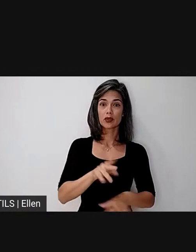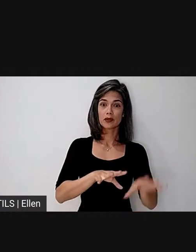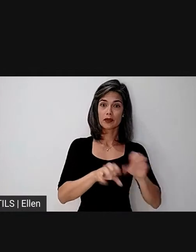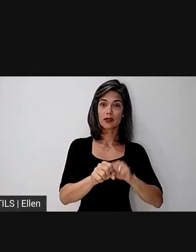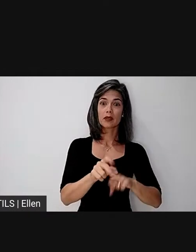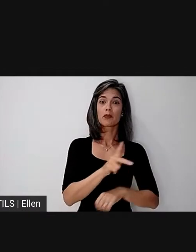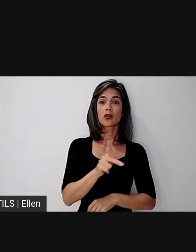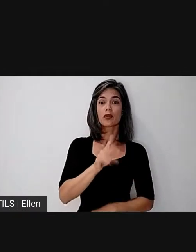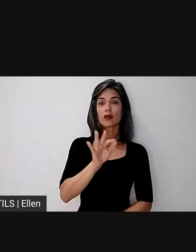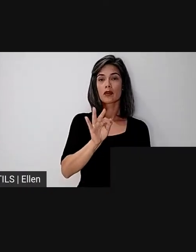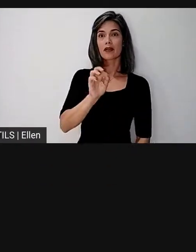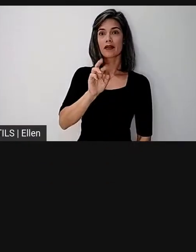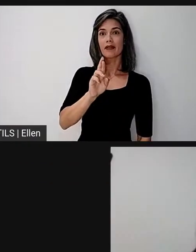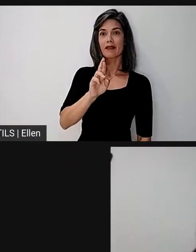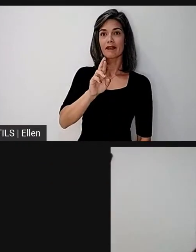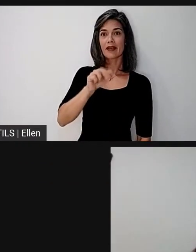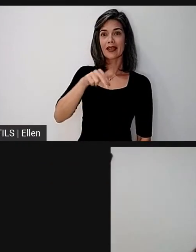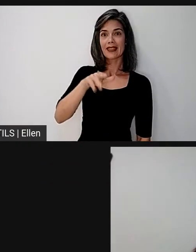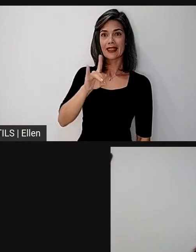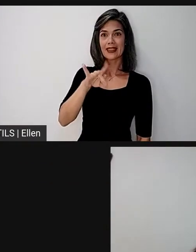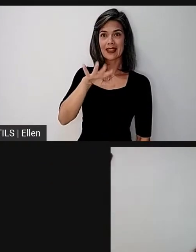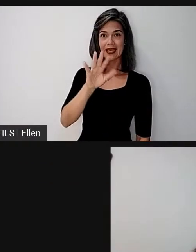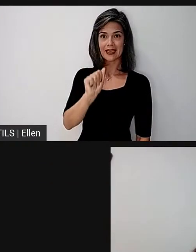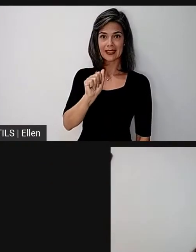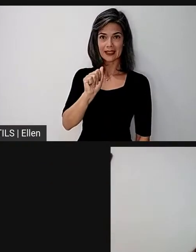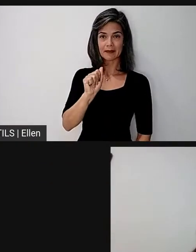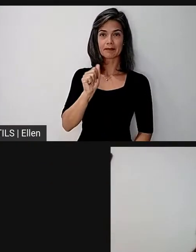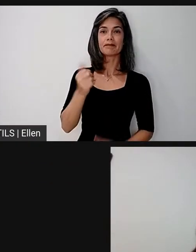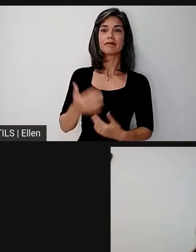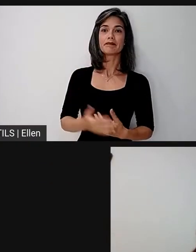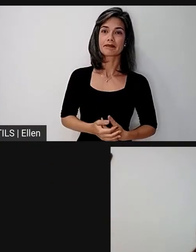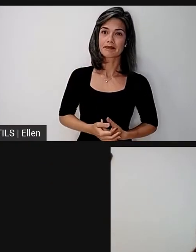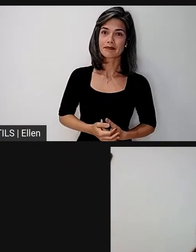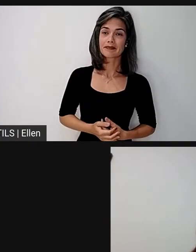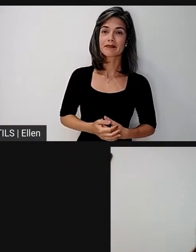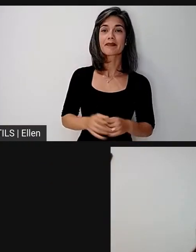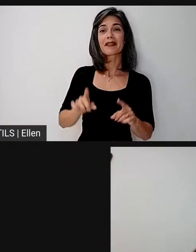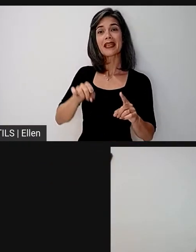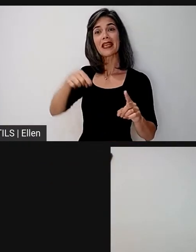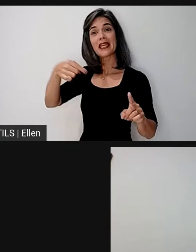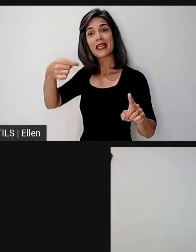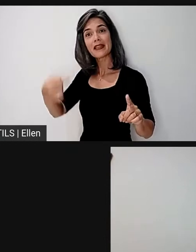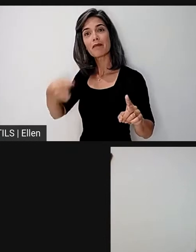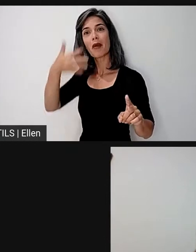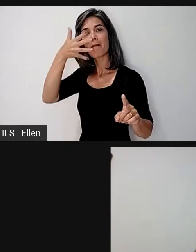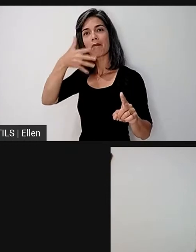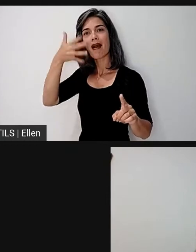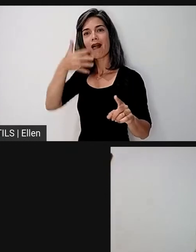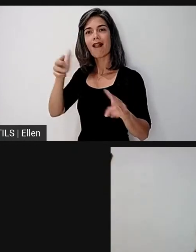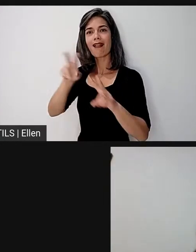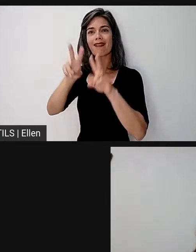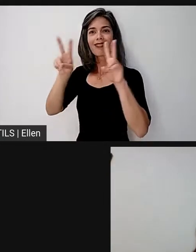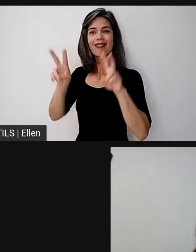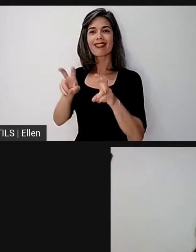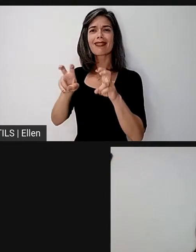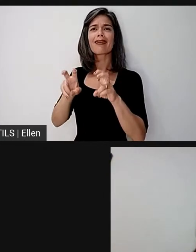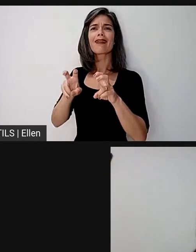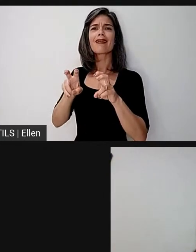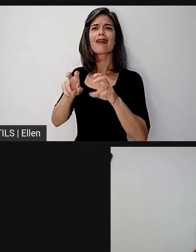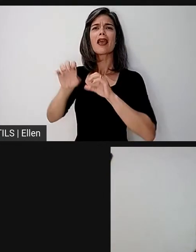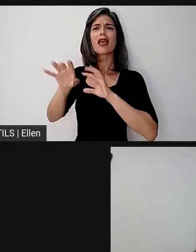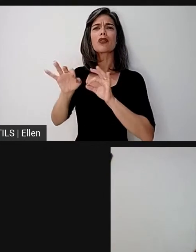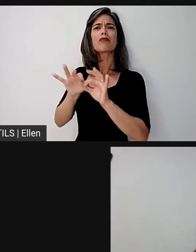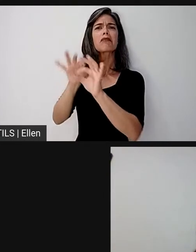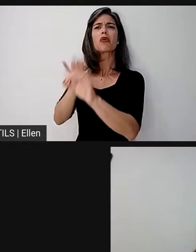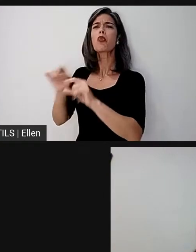Fernanda Monteiro Barreto Camargo, para ouvirmos depois a sua palestra intitulada Educação à Distância,